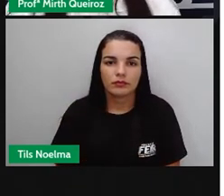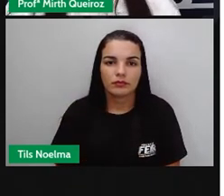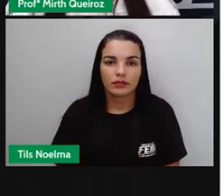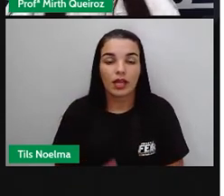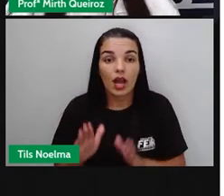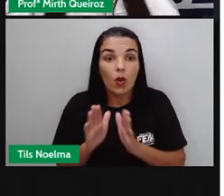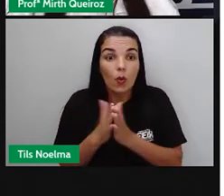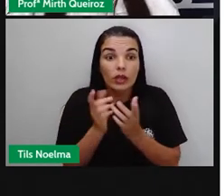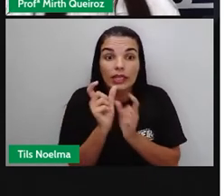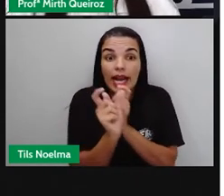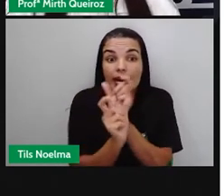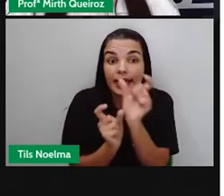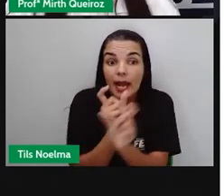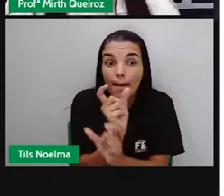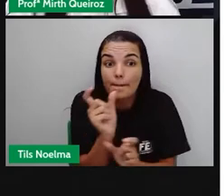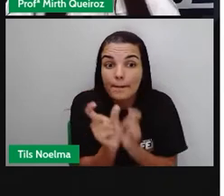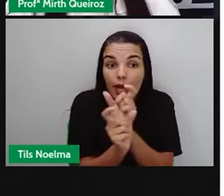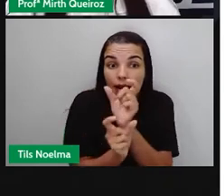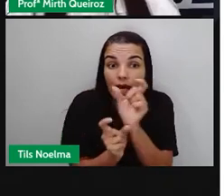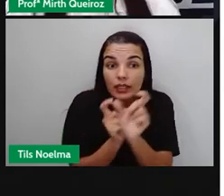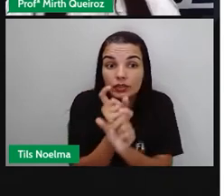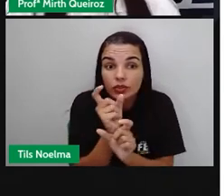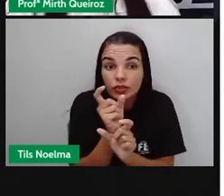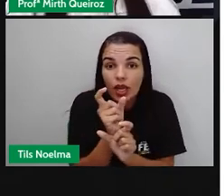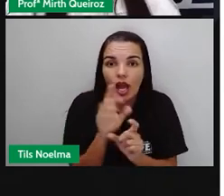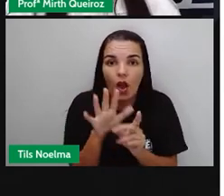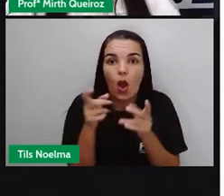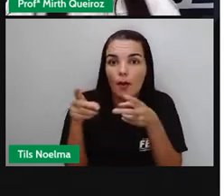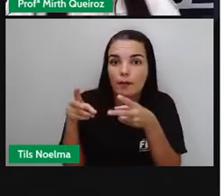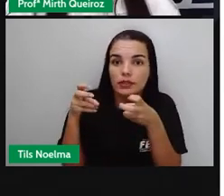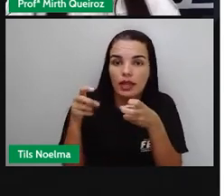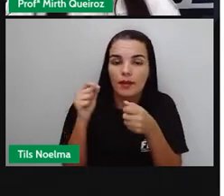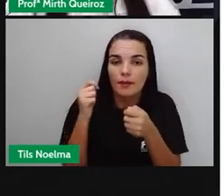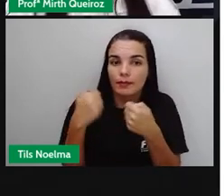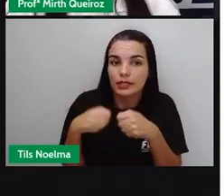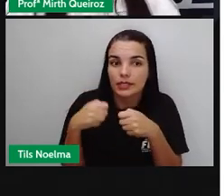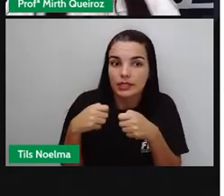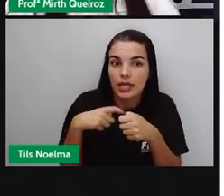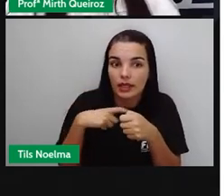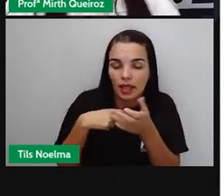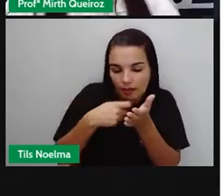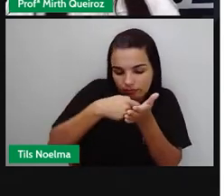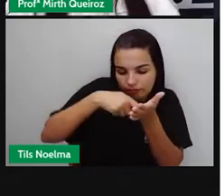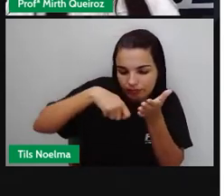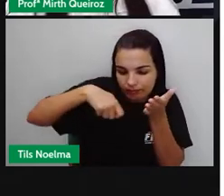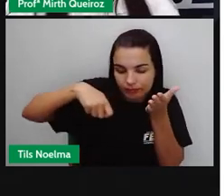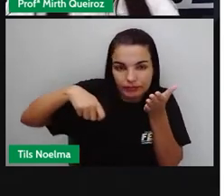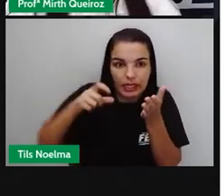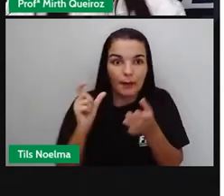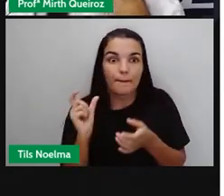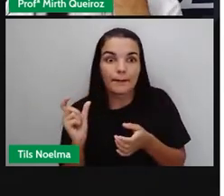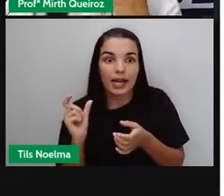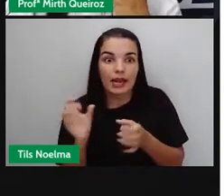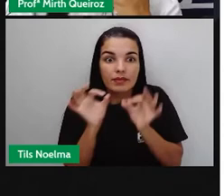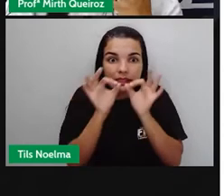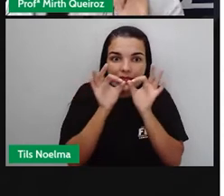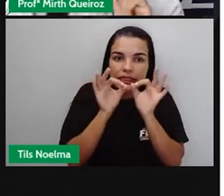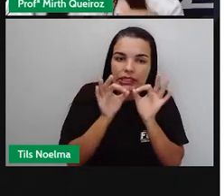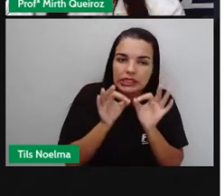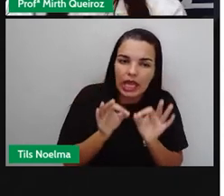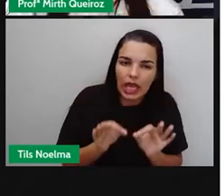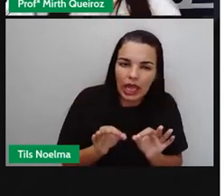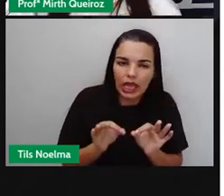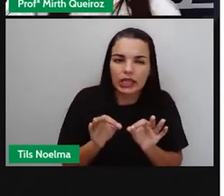Quanto à gramática, observem, a ortografia, né? Se as palavras estão escritas de maneira correta.